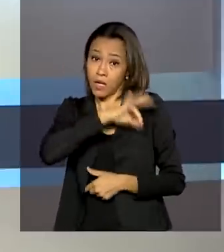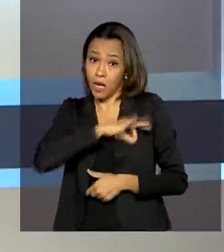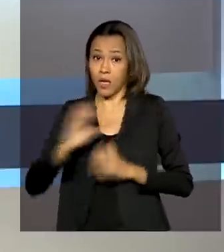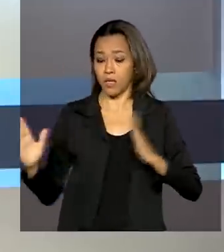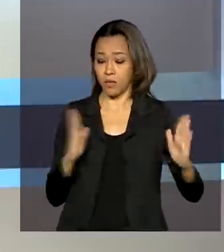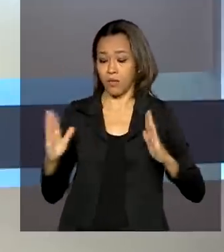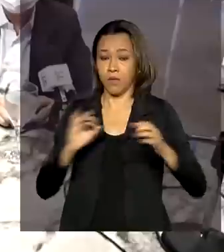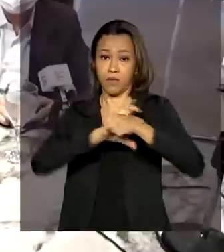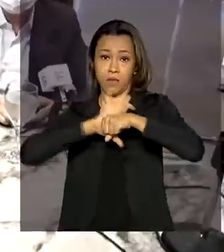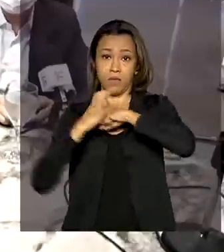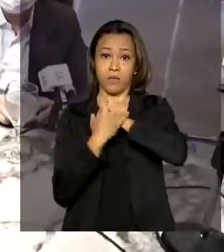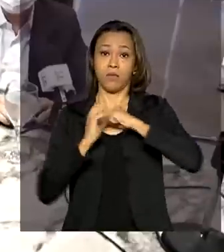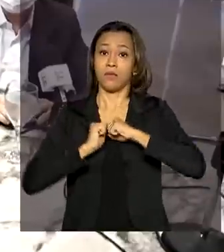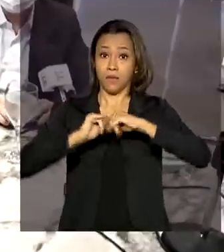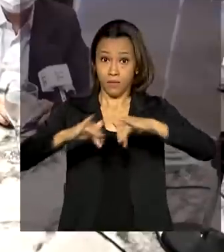pandemia.